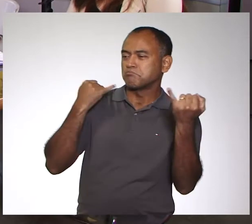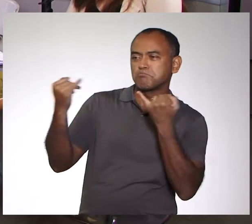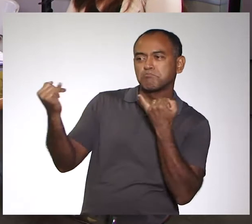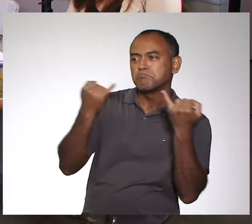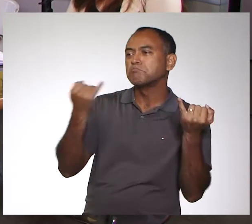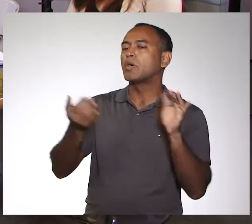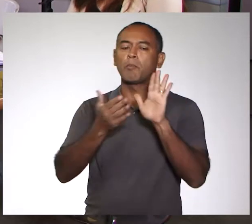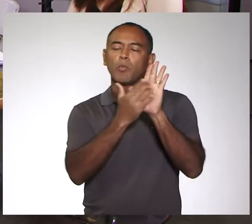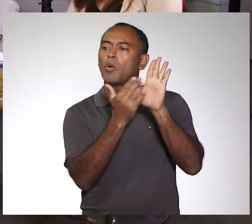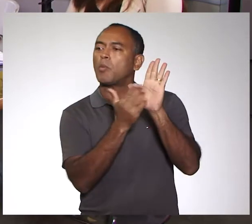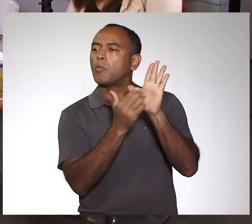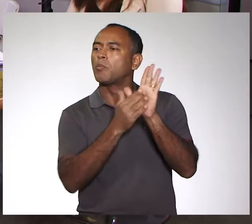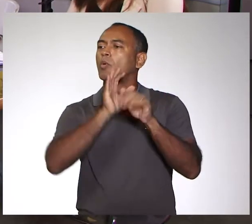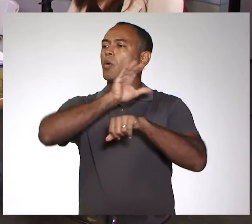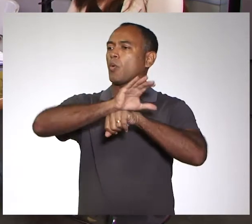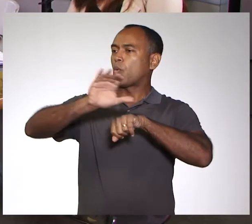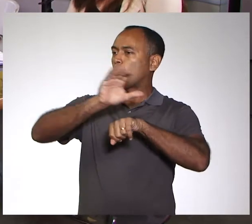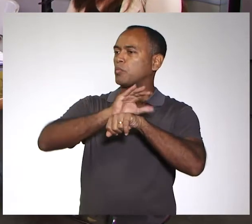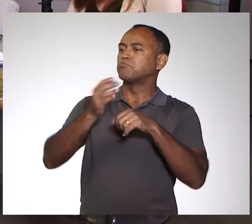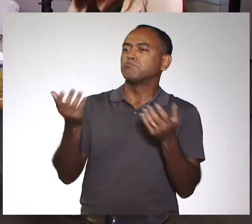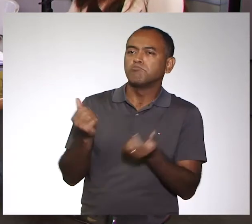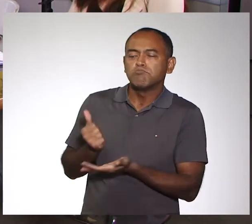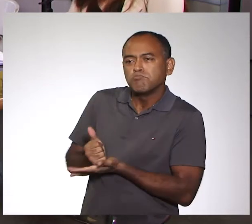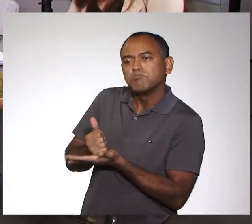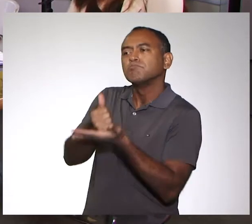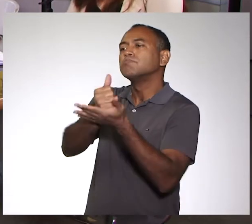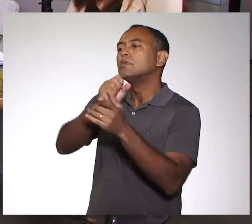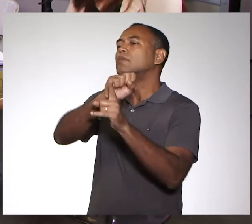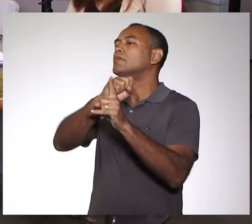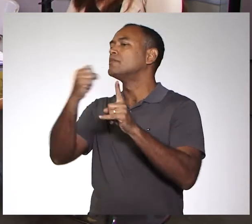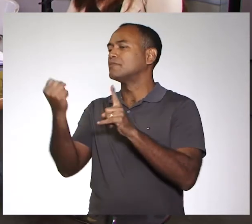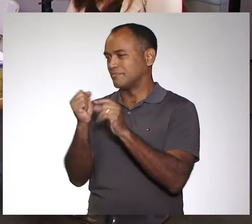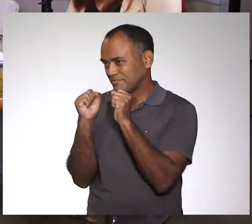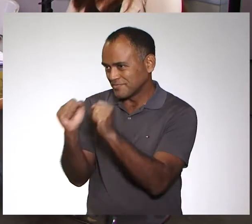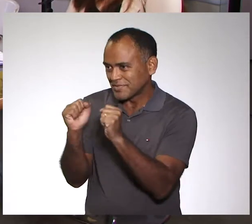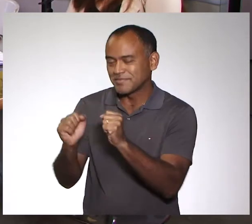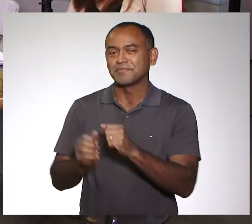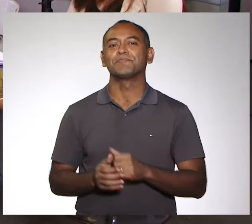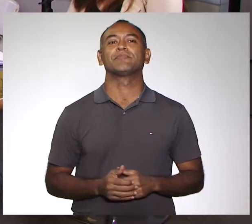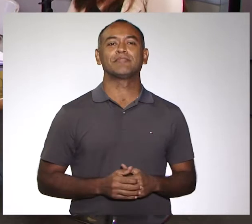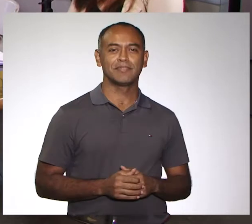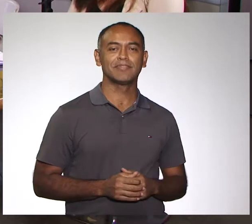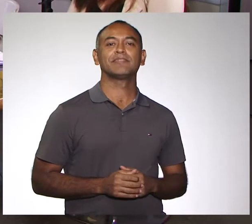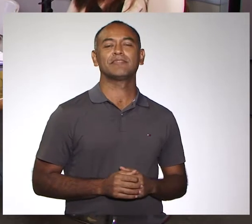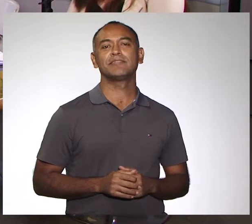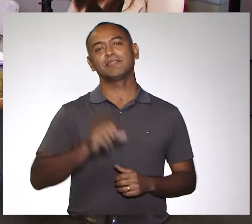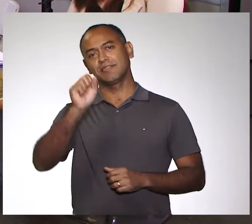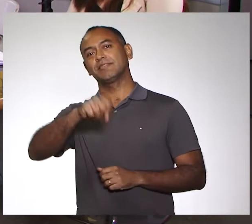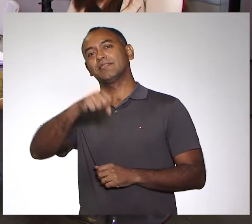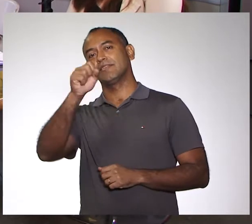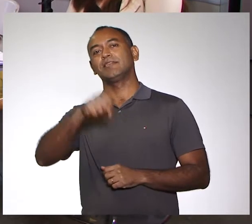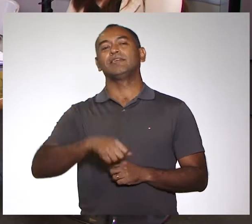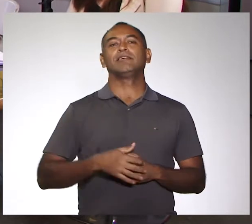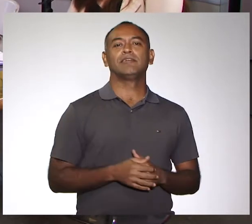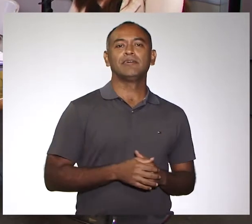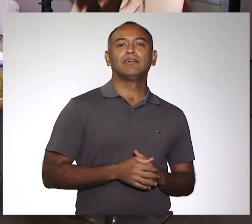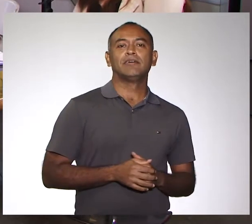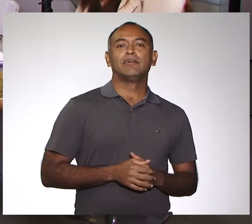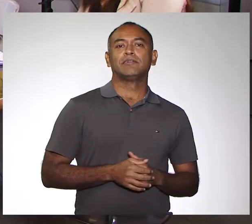nos informando qual é a proposta do curso, qual a contribuição que ele dará à nossa sociedade. Sim, então,